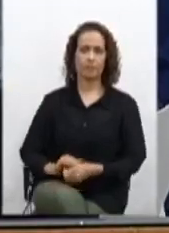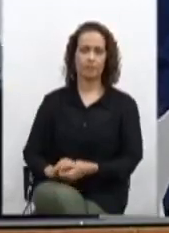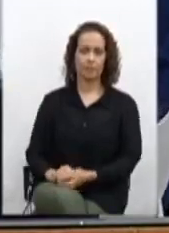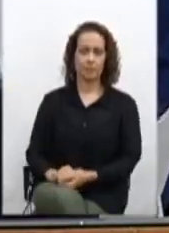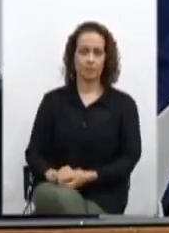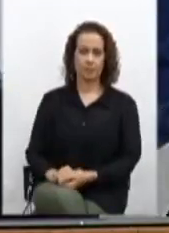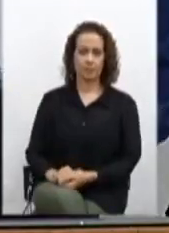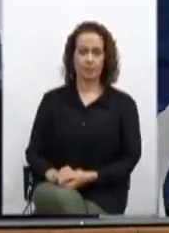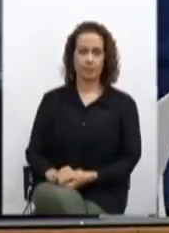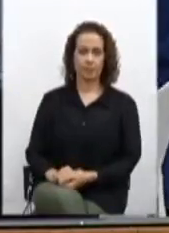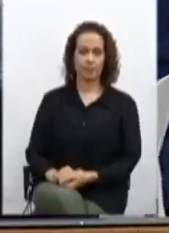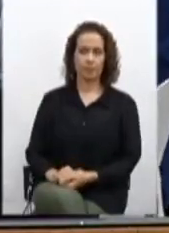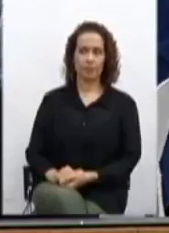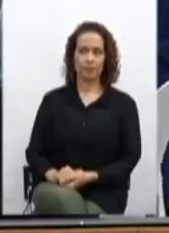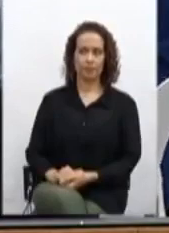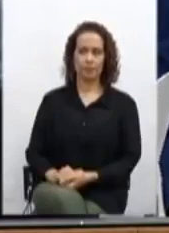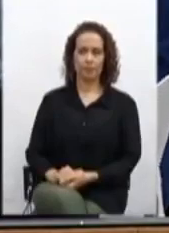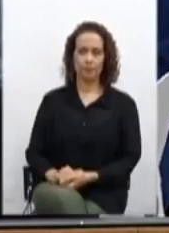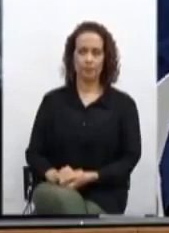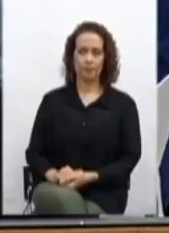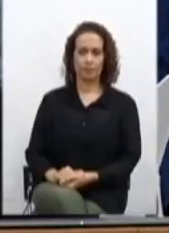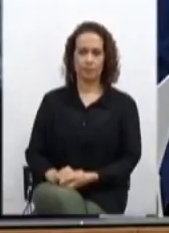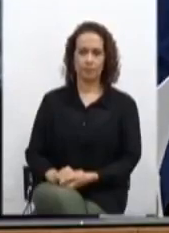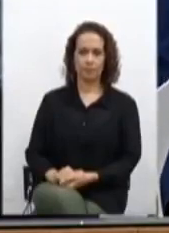Está bom, está bom, obrigado.